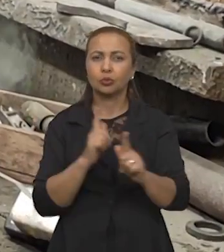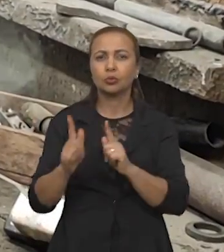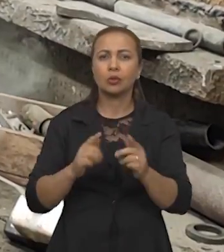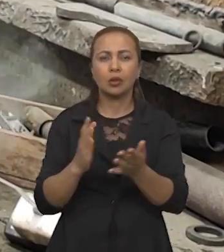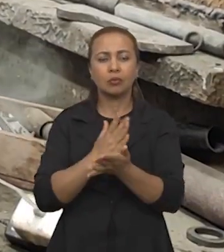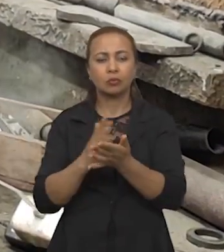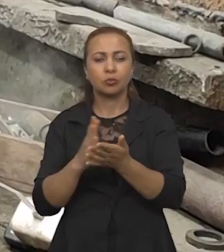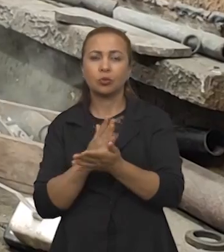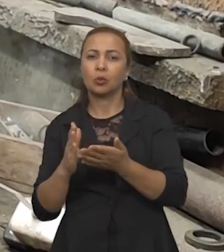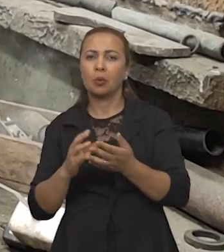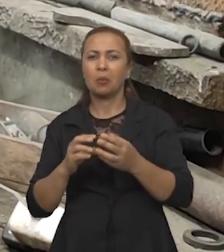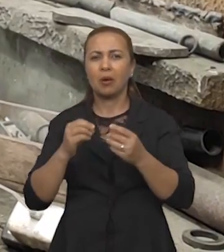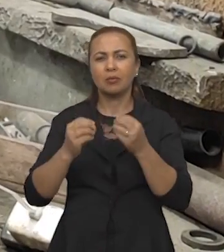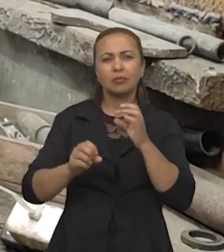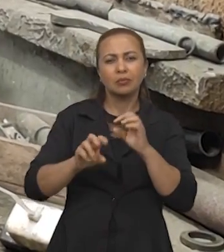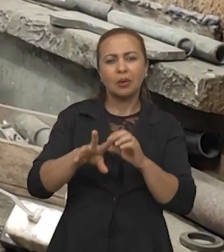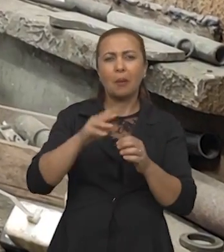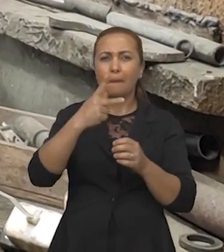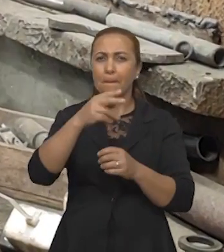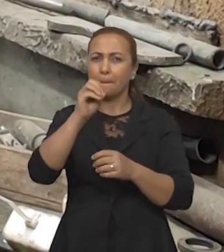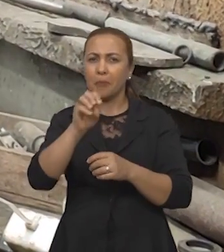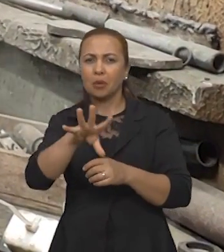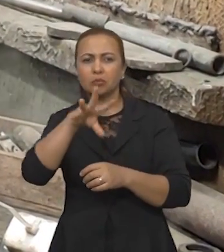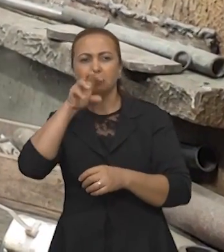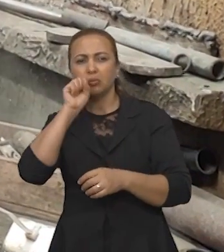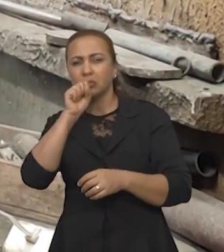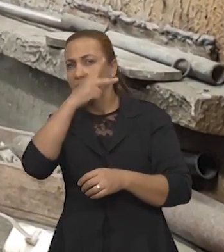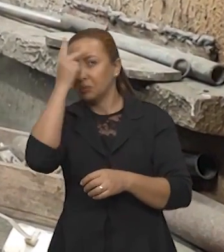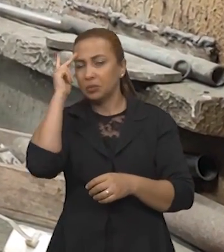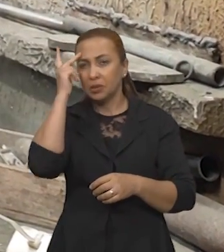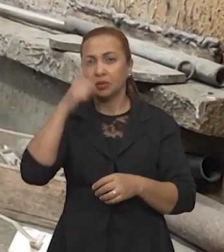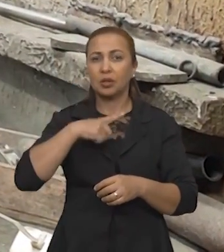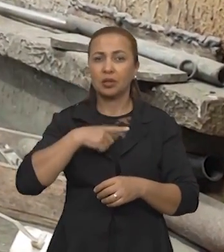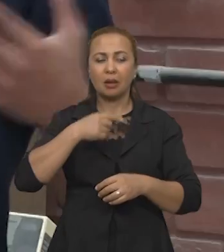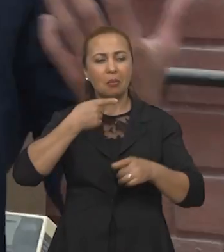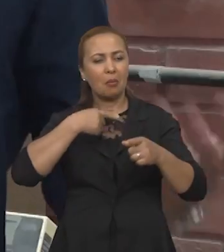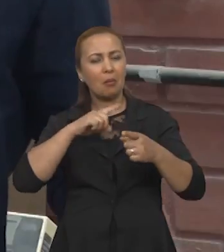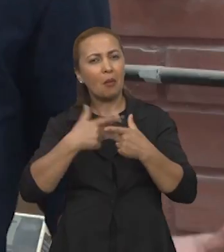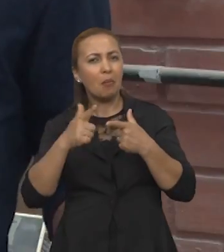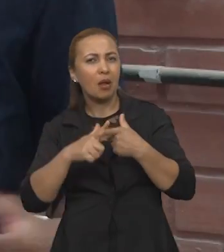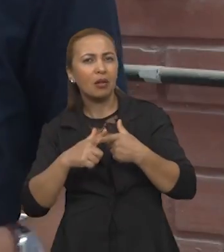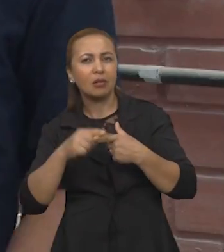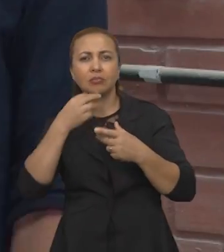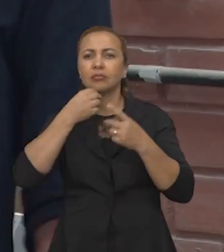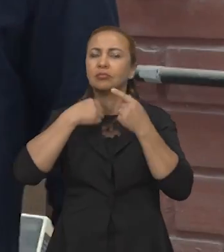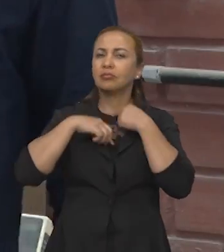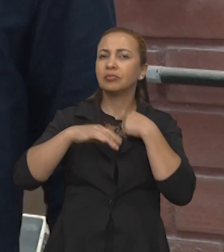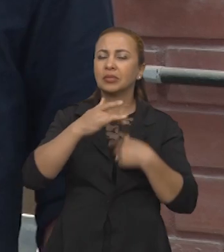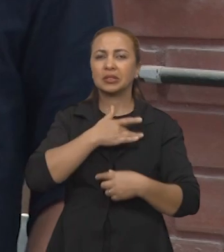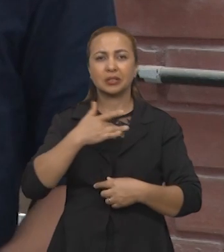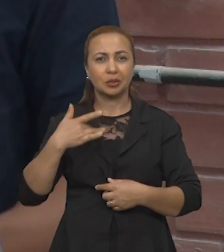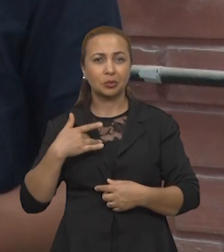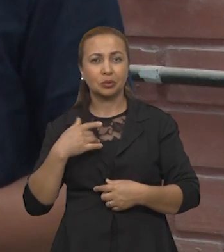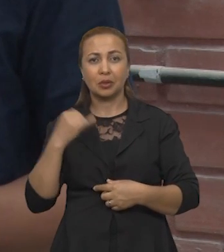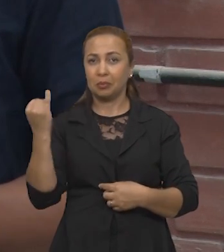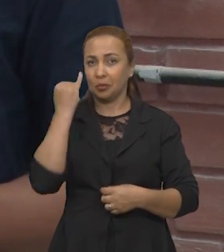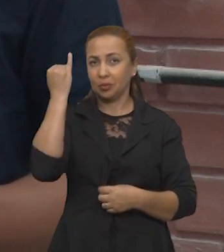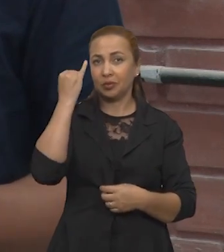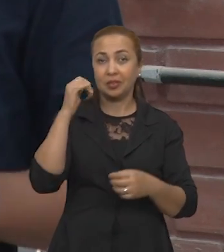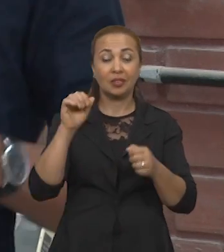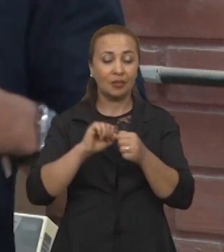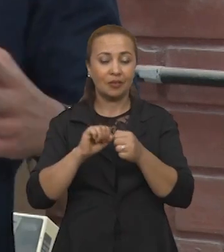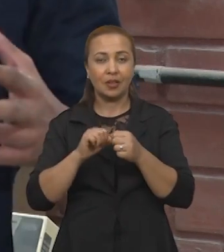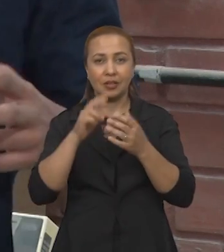gera alguma poeira, se foi inalada por alguma pessoa, se gera alguma questão de saúde